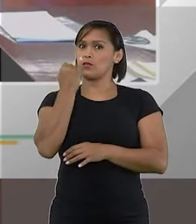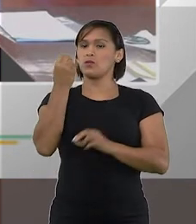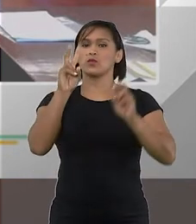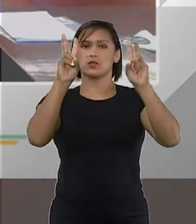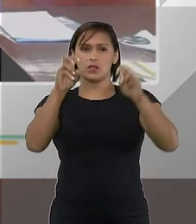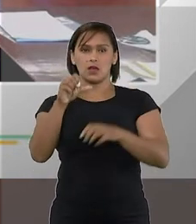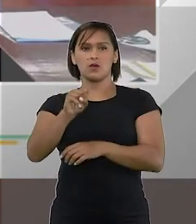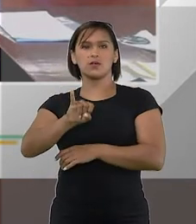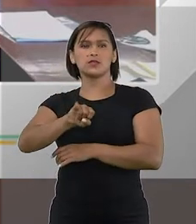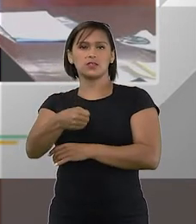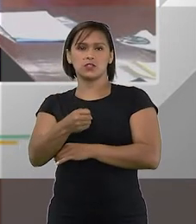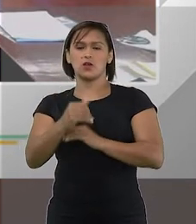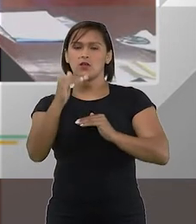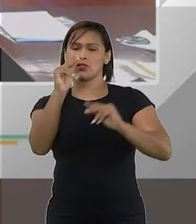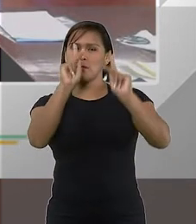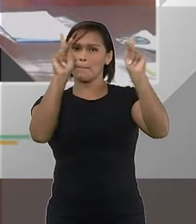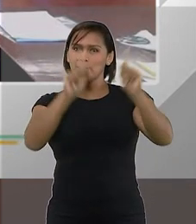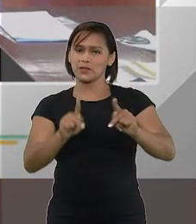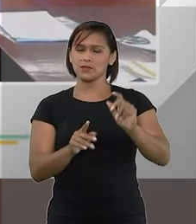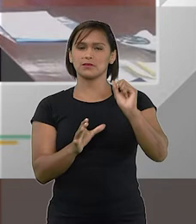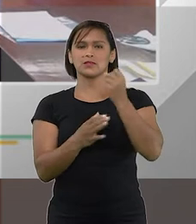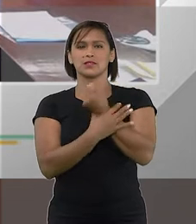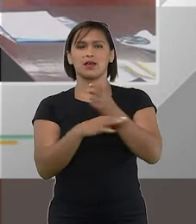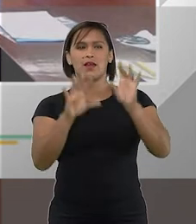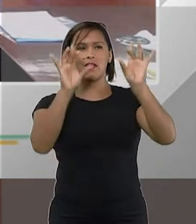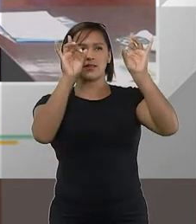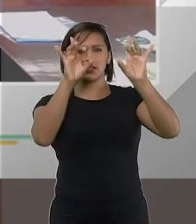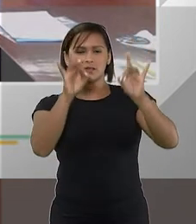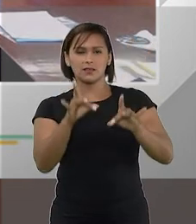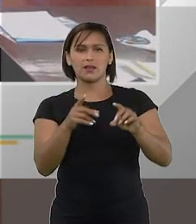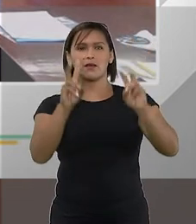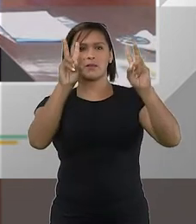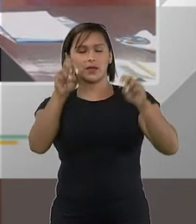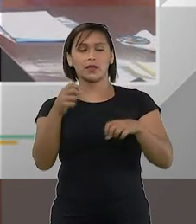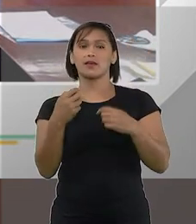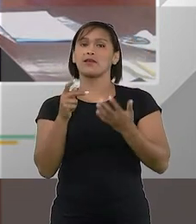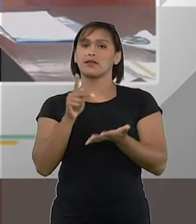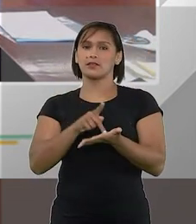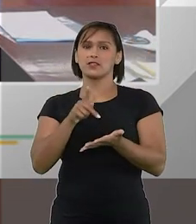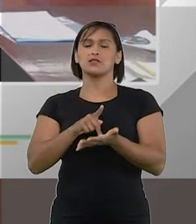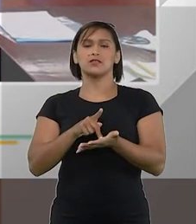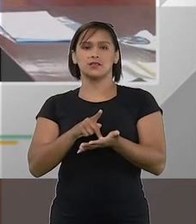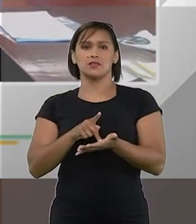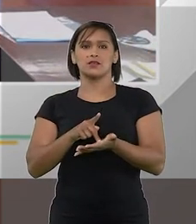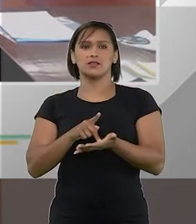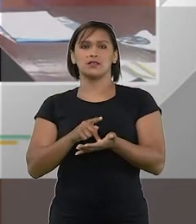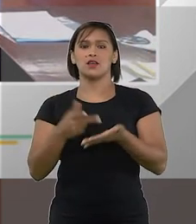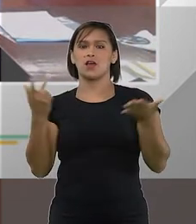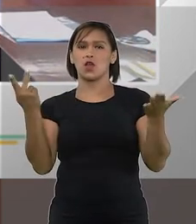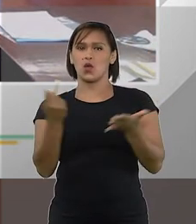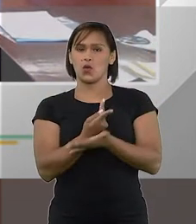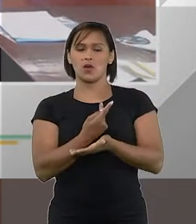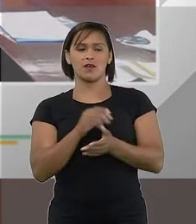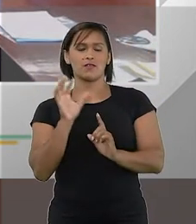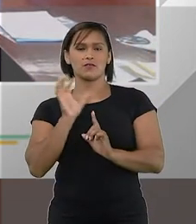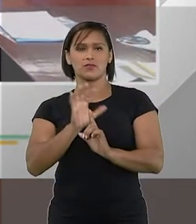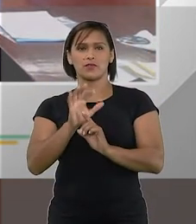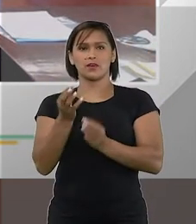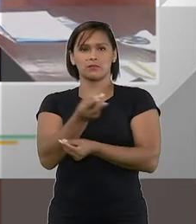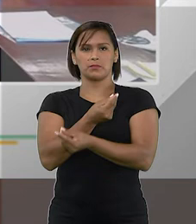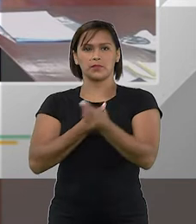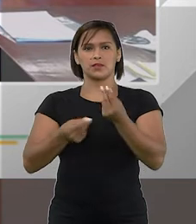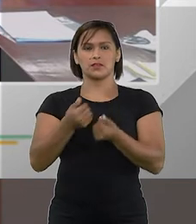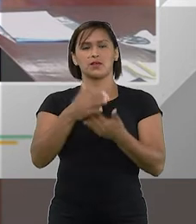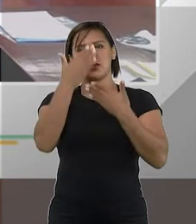o STJ ter pacificado esse tema delicado que realmente vai agora impactar no mercado